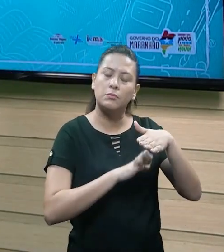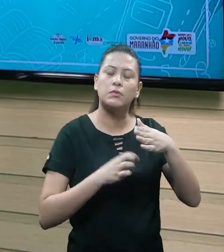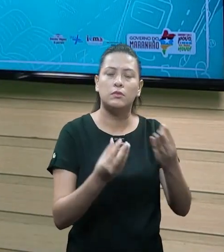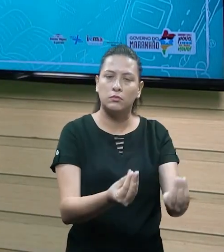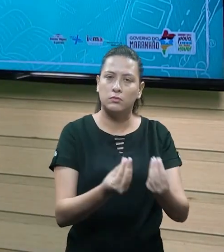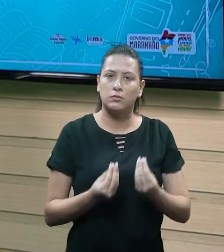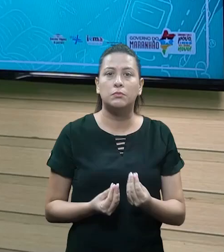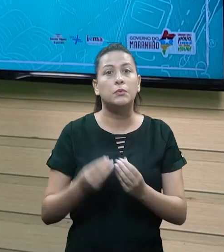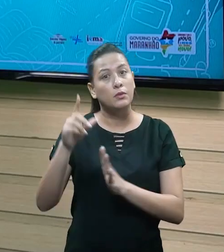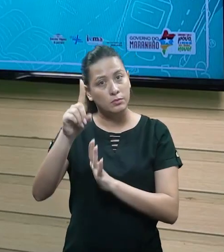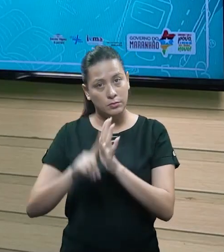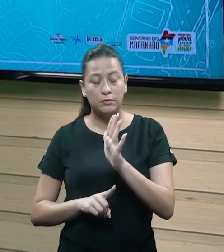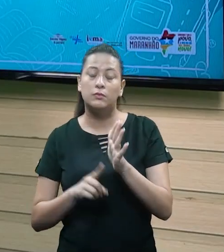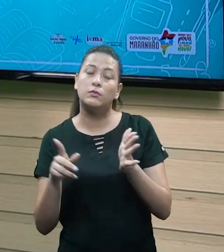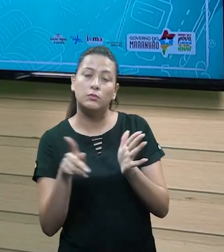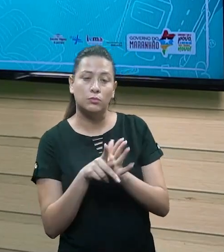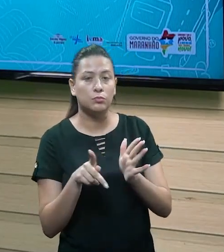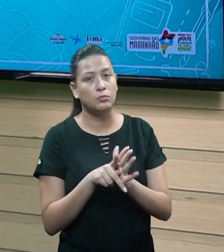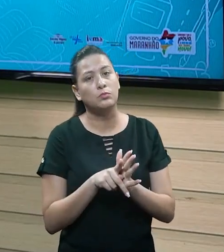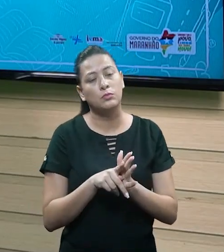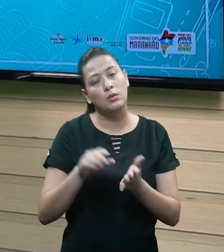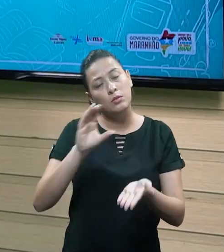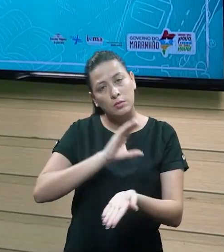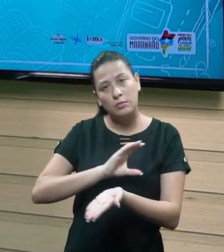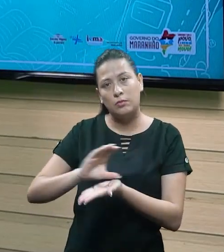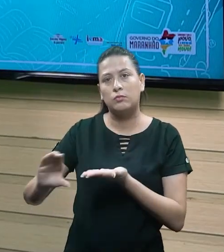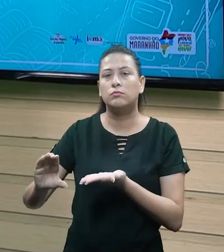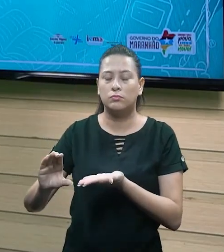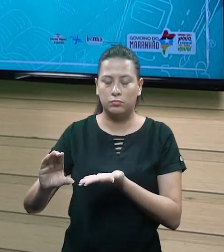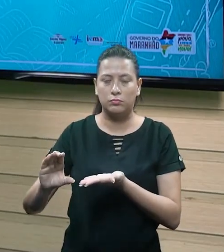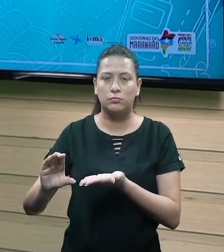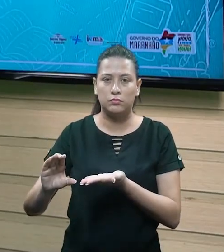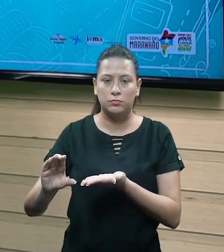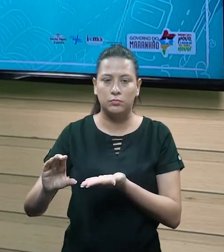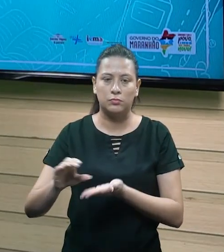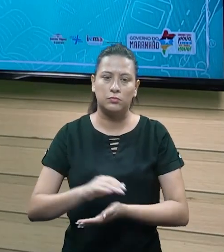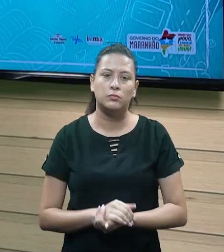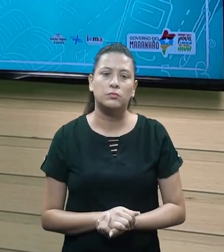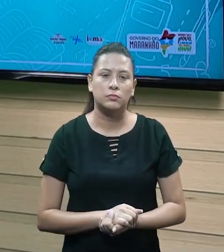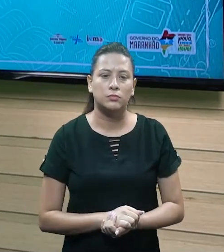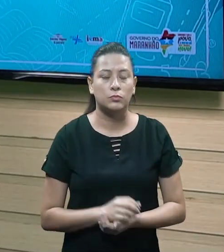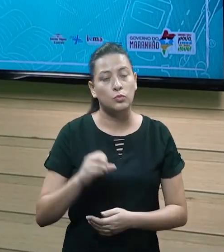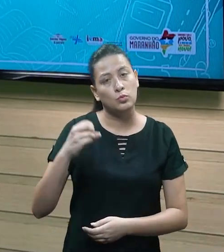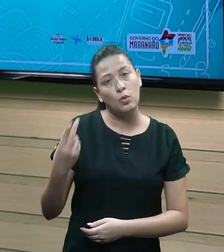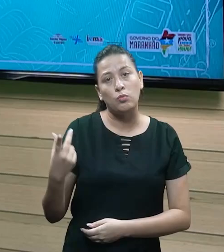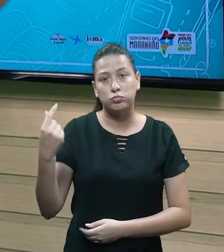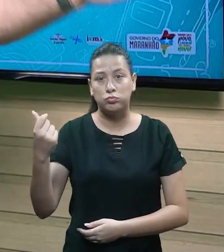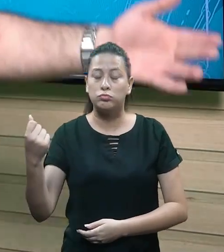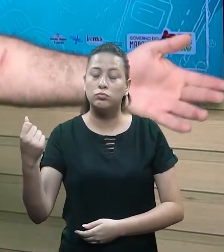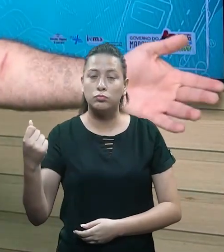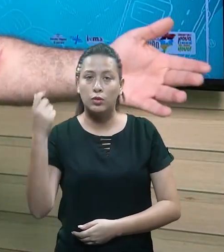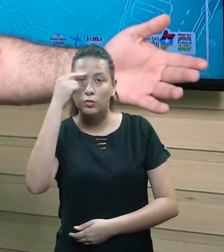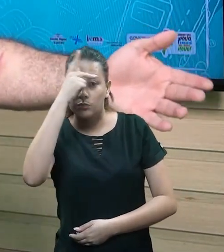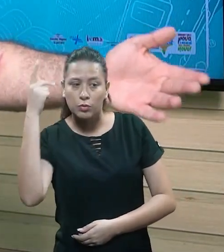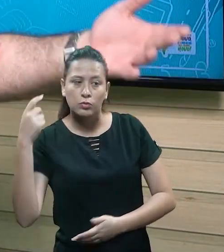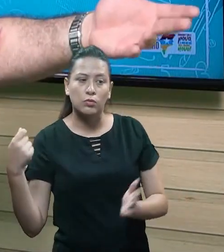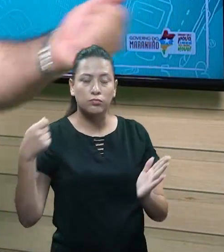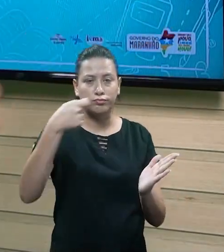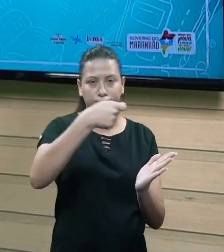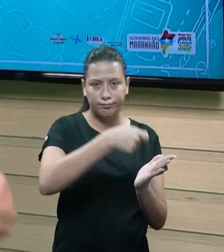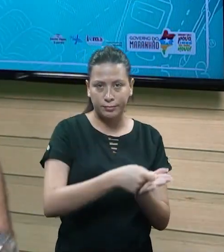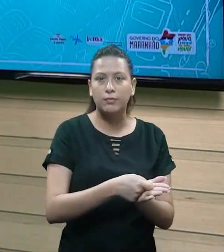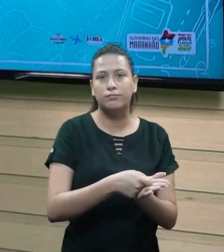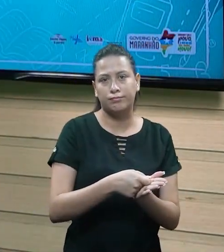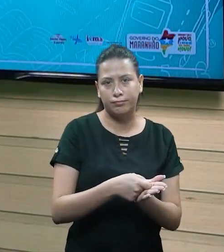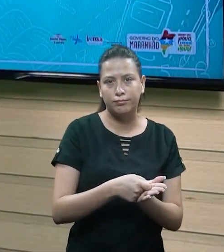é um direito a receber, tá? Um investimento que a empresa fez, é um direito a receber. O pagamento de clientes que a empresa